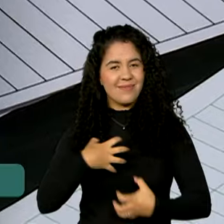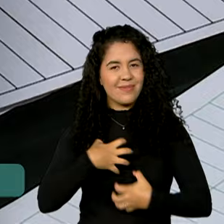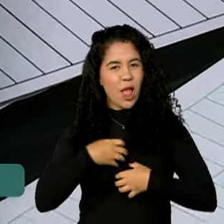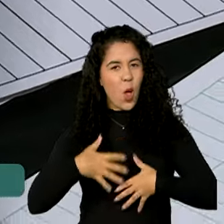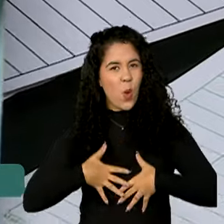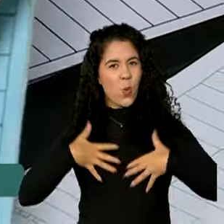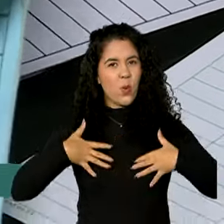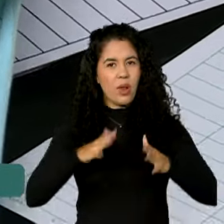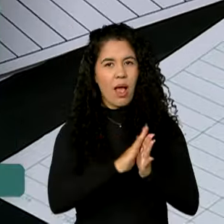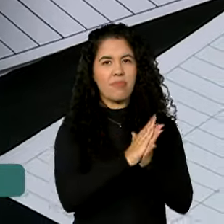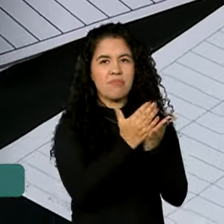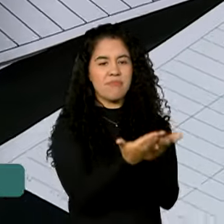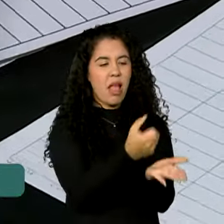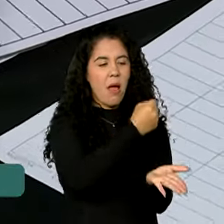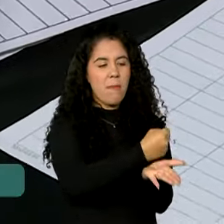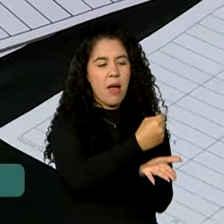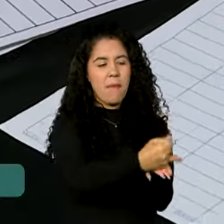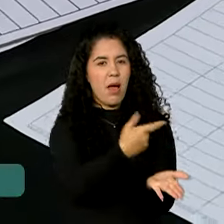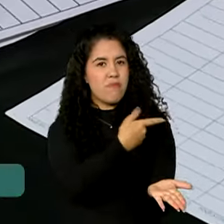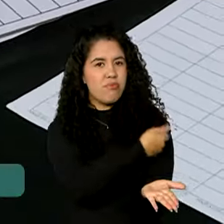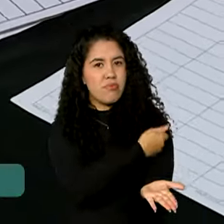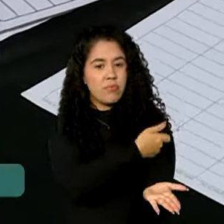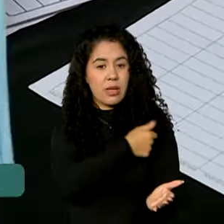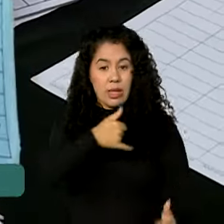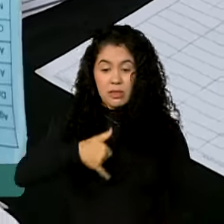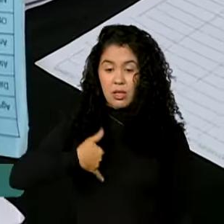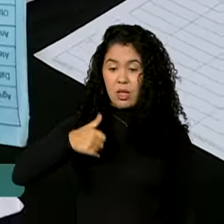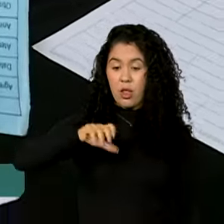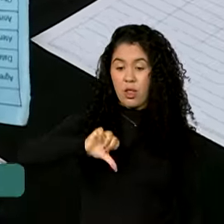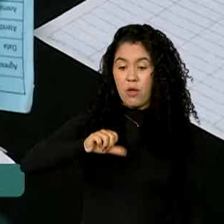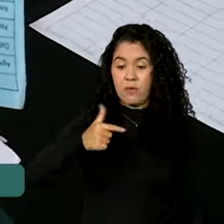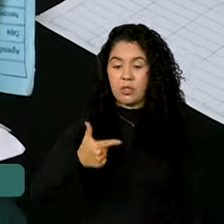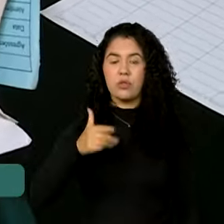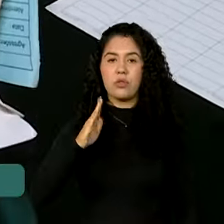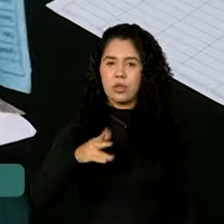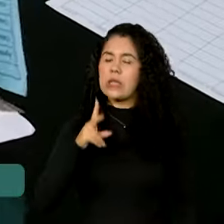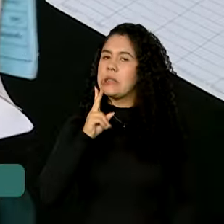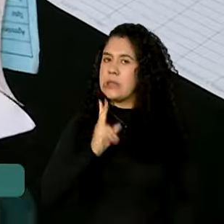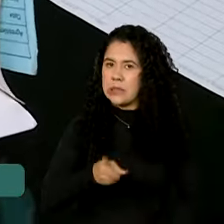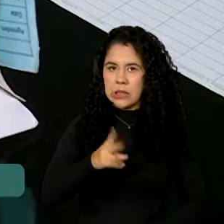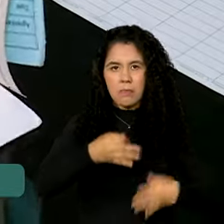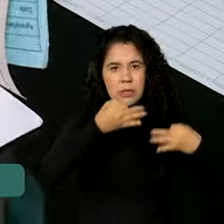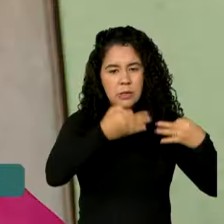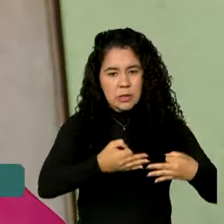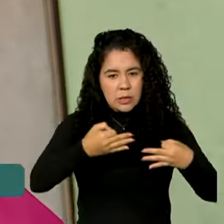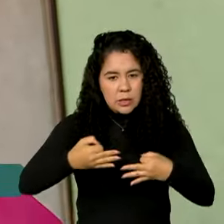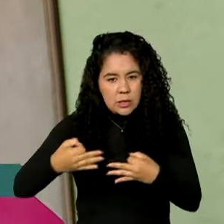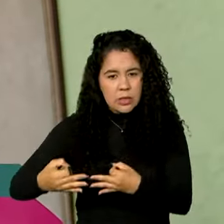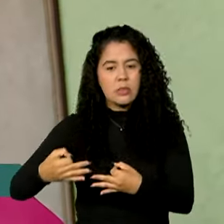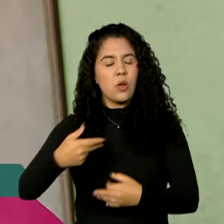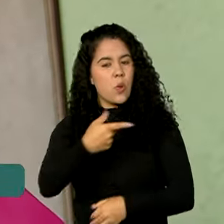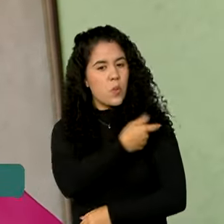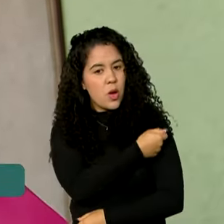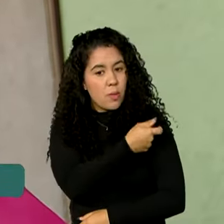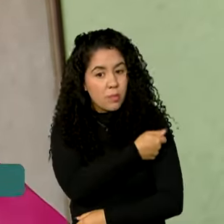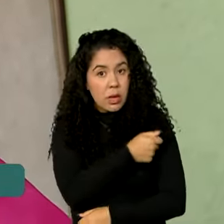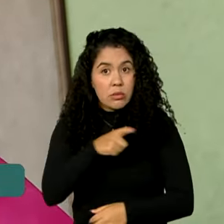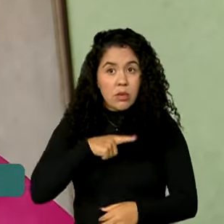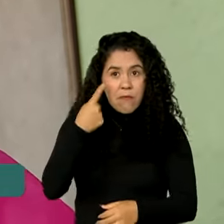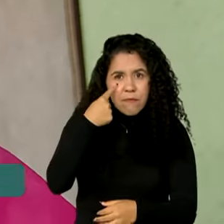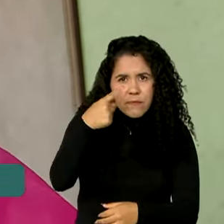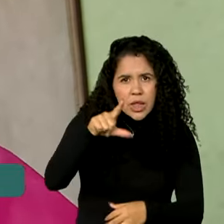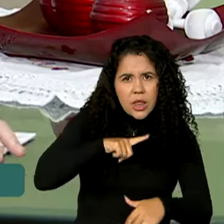Aos 92 anos, ela não se descuida, mantém a caderneta sempre atualizada e se tiver campanha de